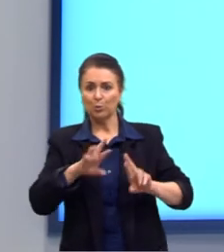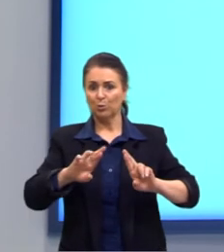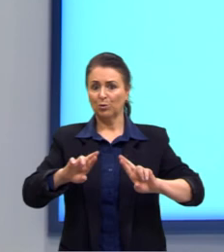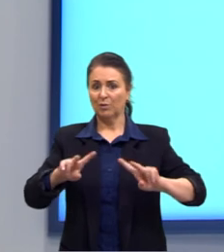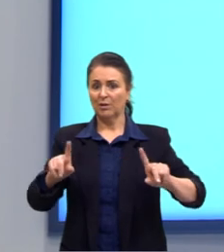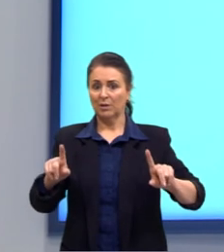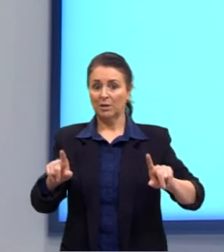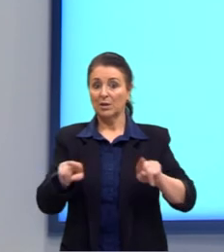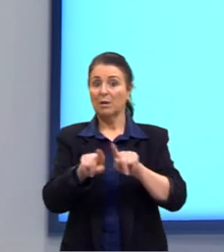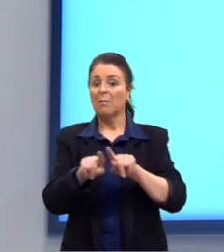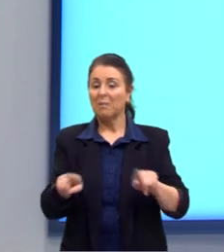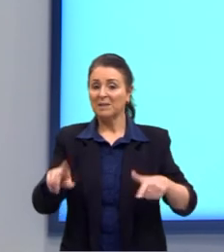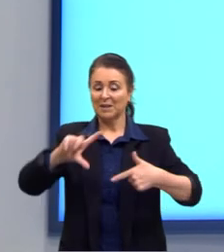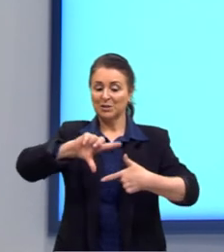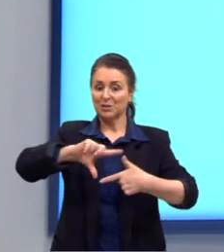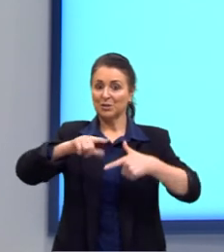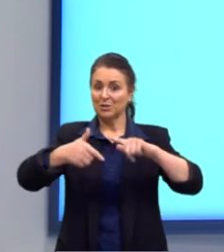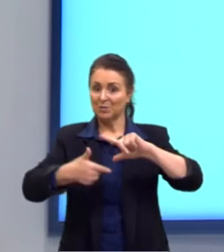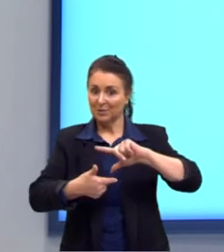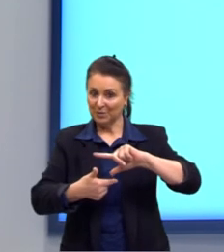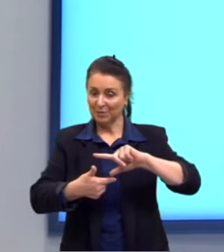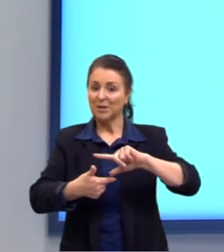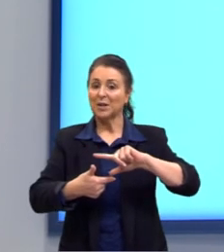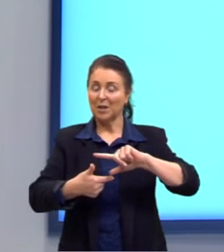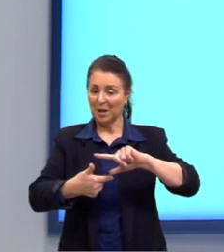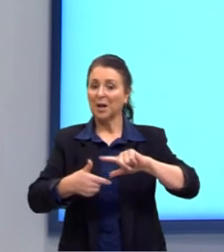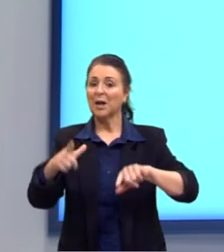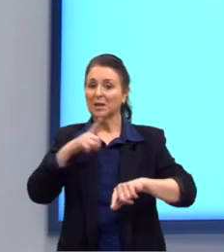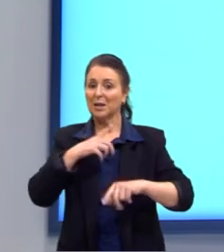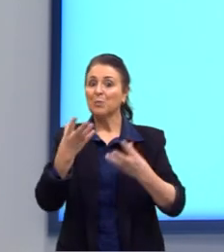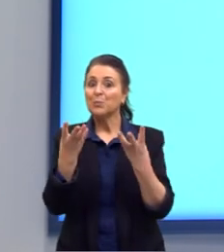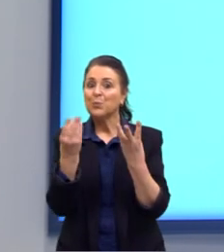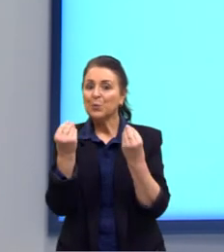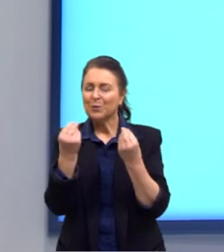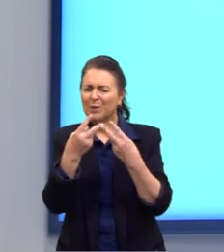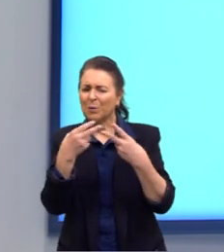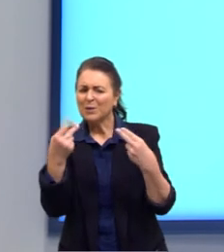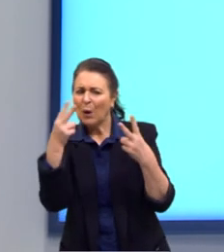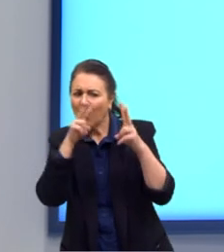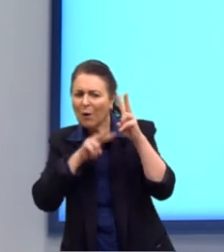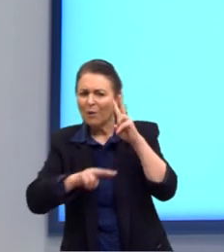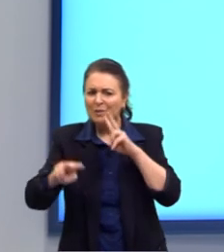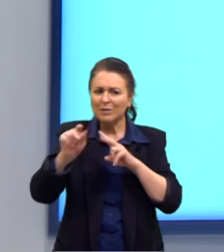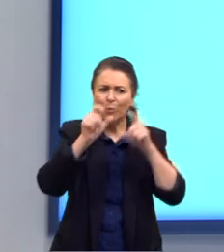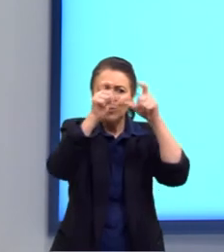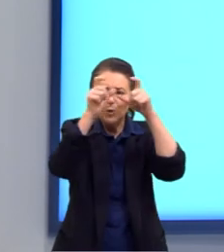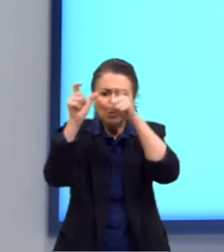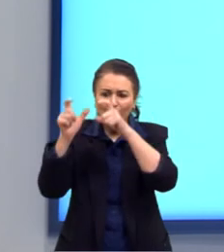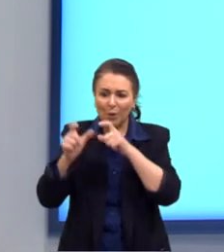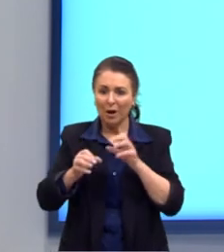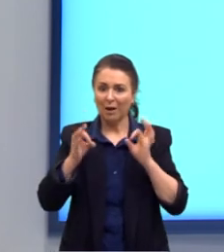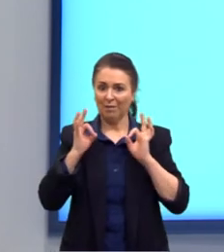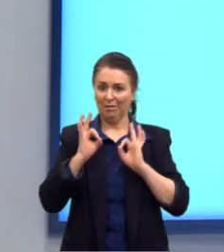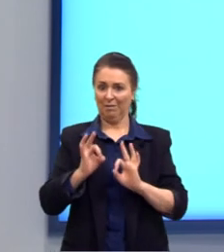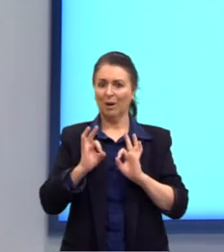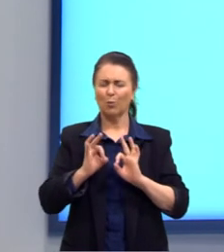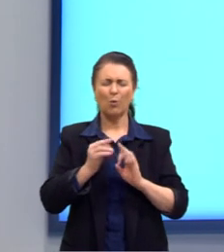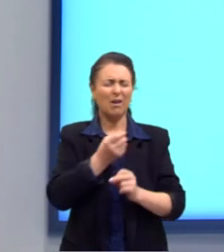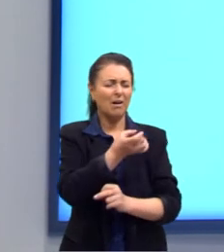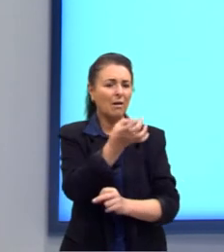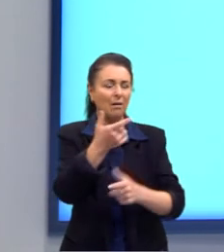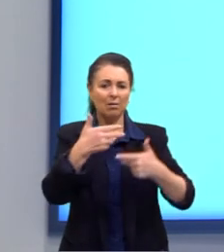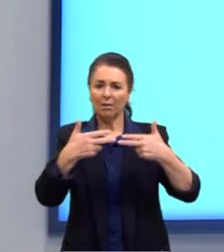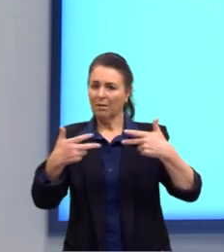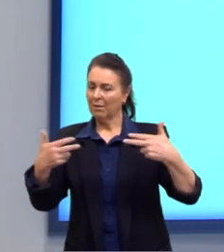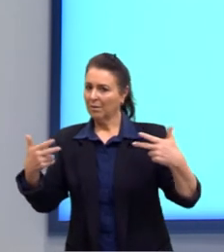parte da geometria envolve muito essa questão de visualização e localizar, tá, cada elemento nas